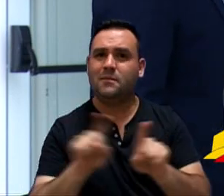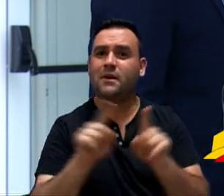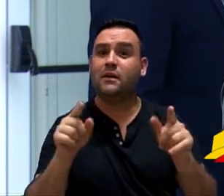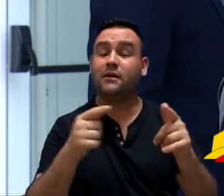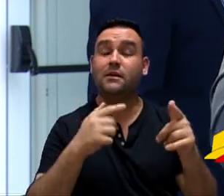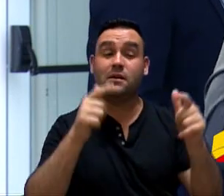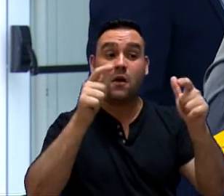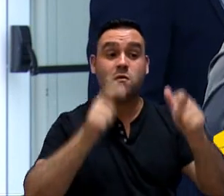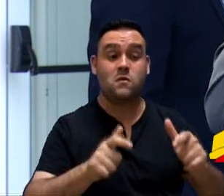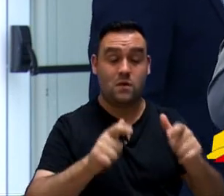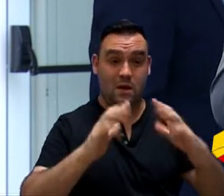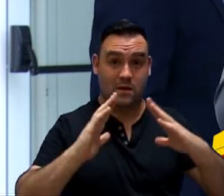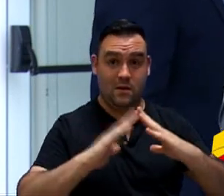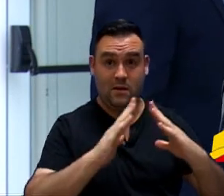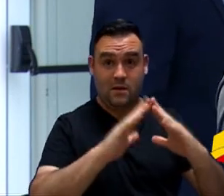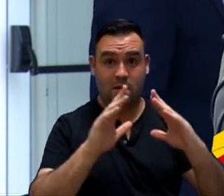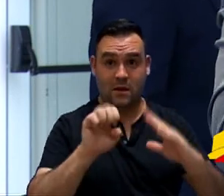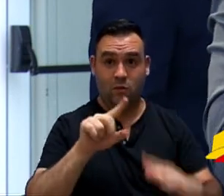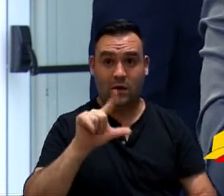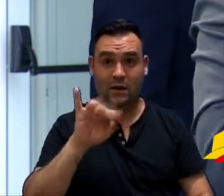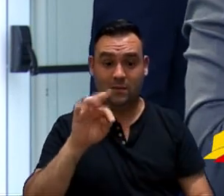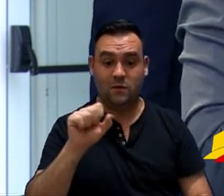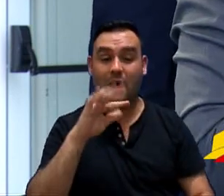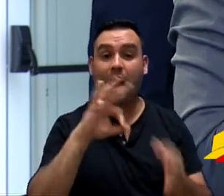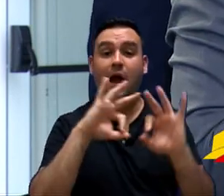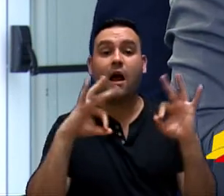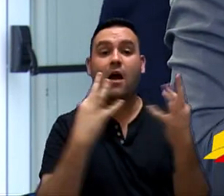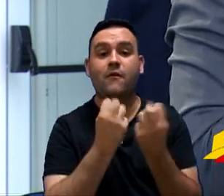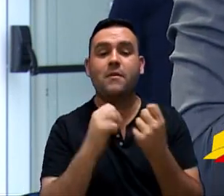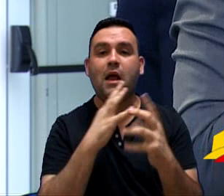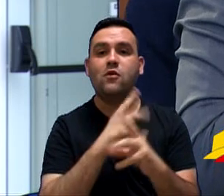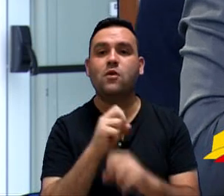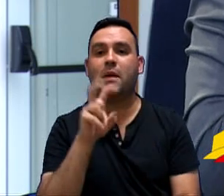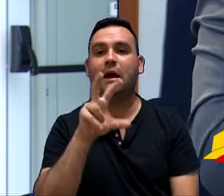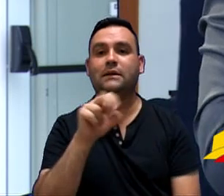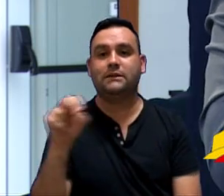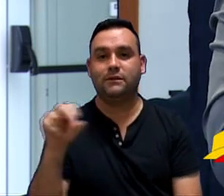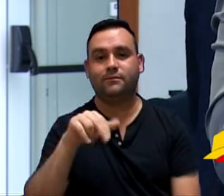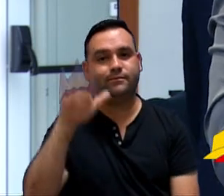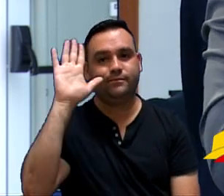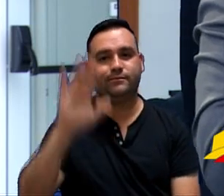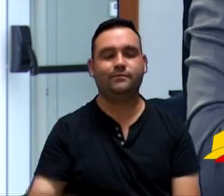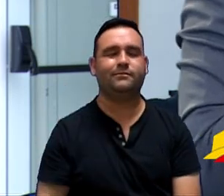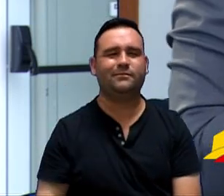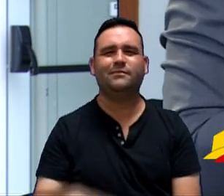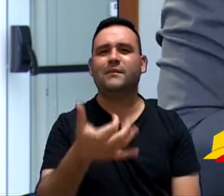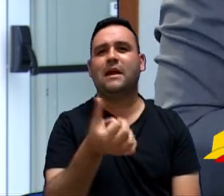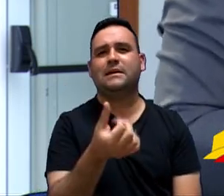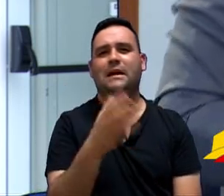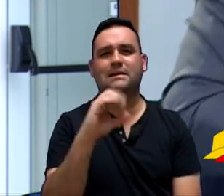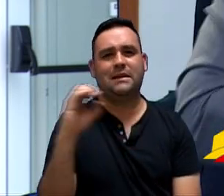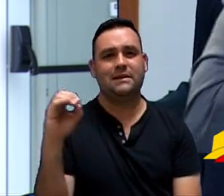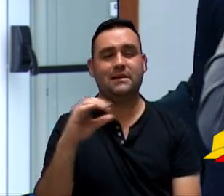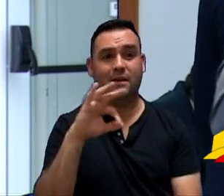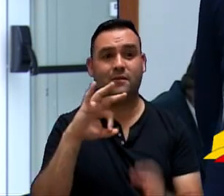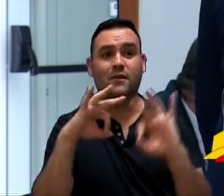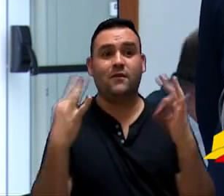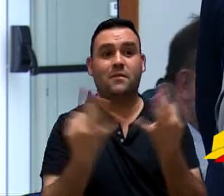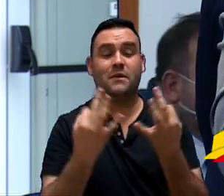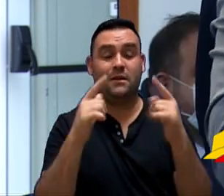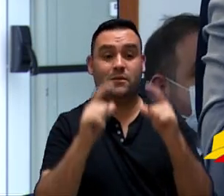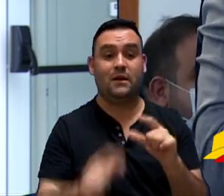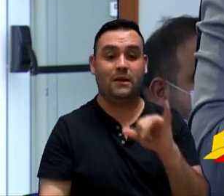lá, João, só nesse condomínio de Eucaliptos é 500 famílias, Fausto. É mais 600. É mais 600 famílias fora do